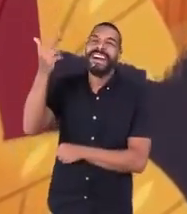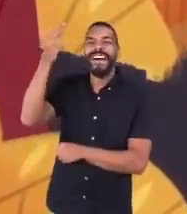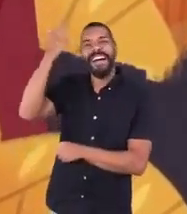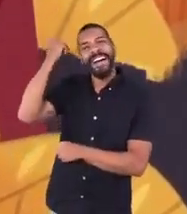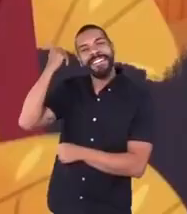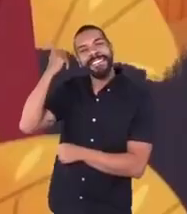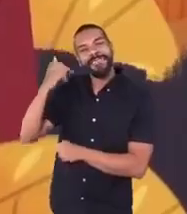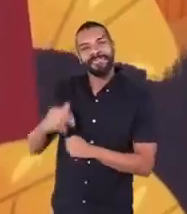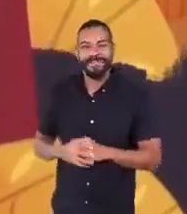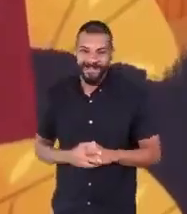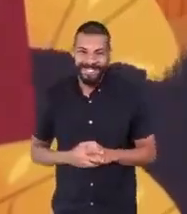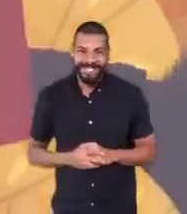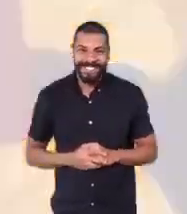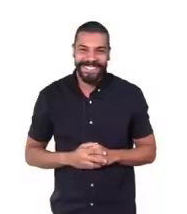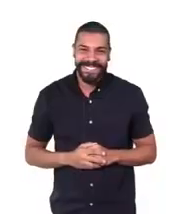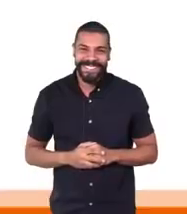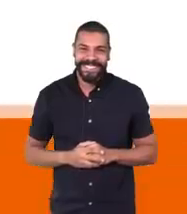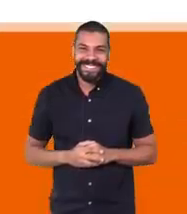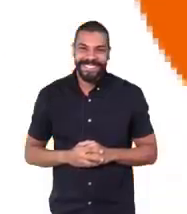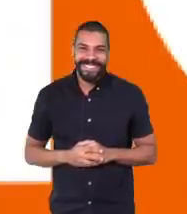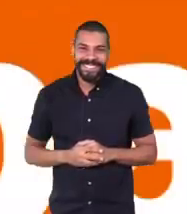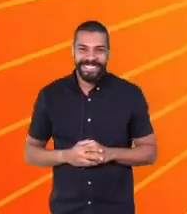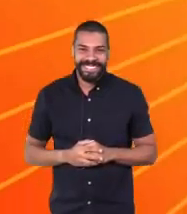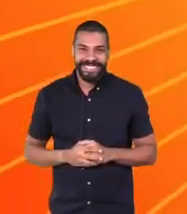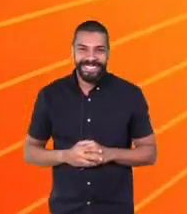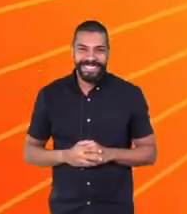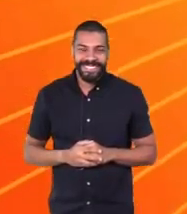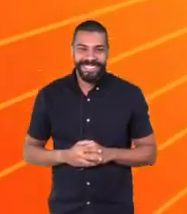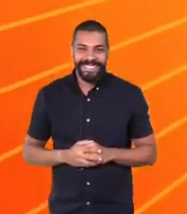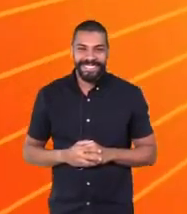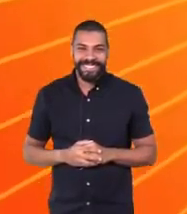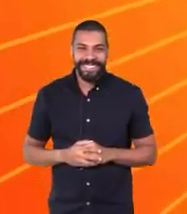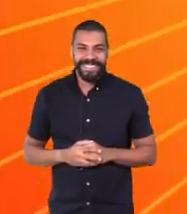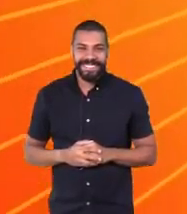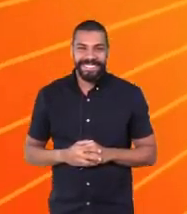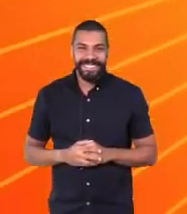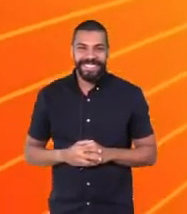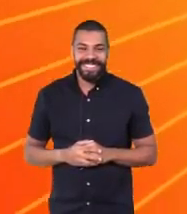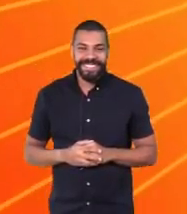tempos. Eu também sinto saudade